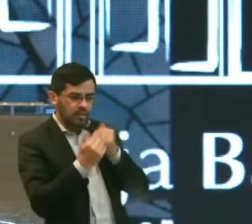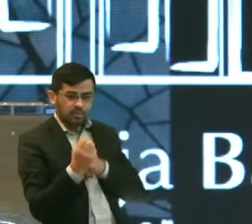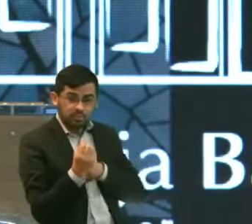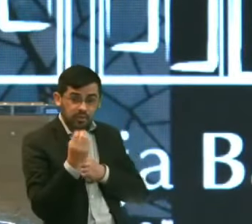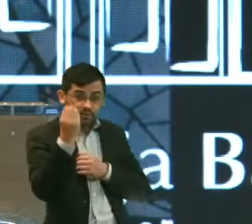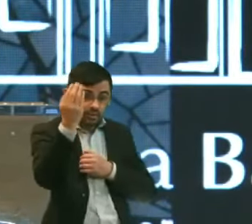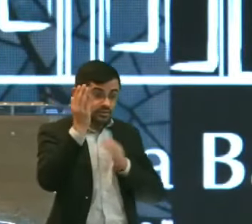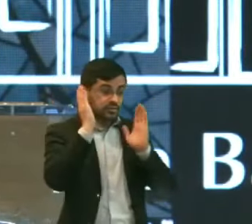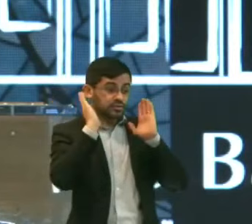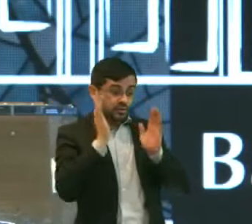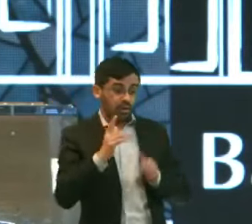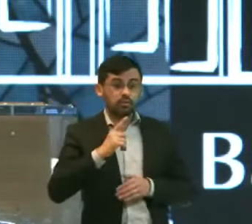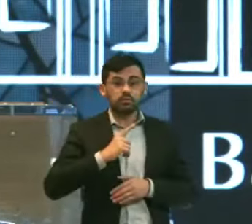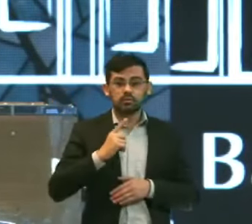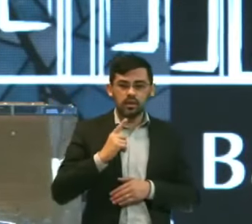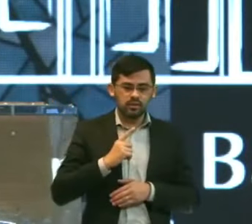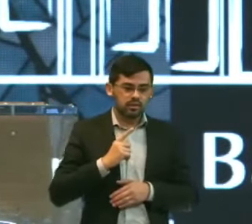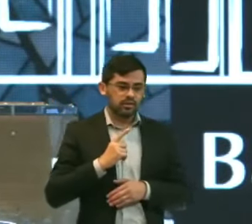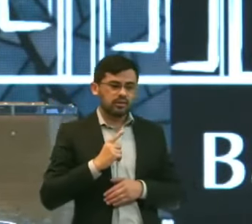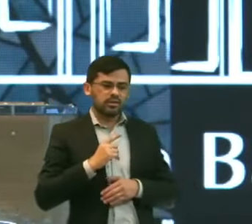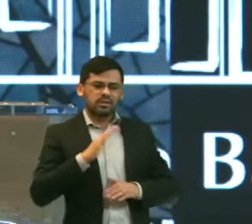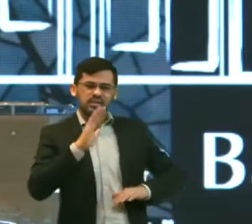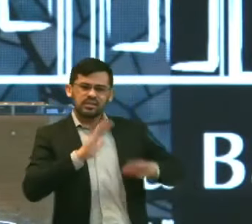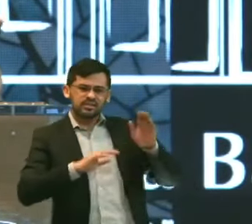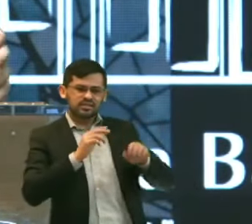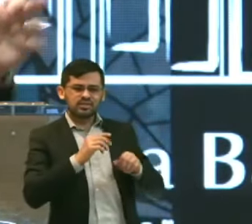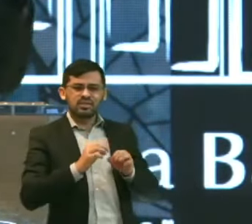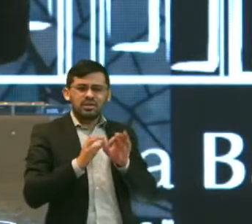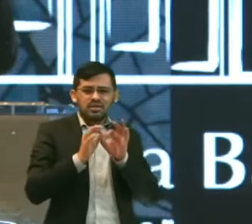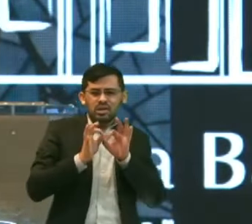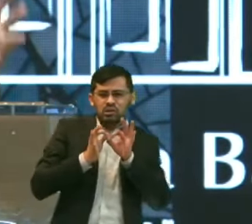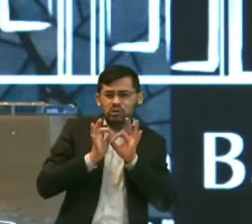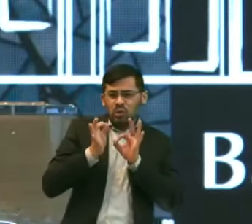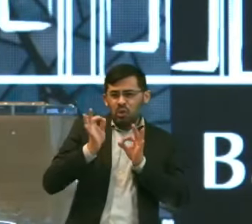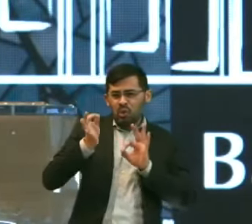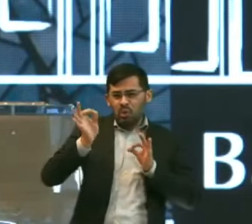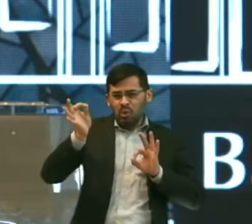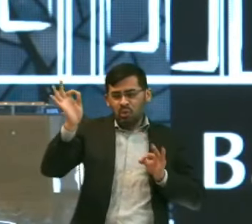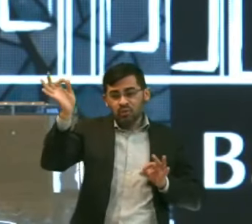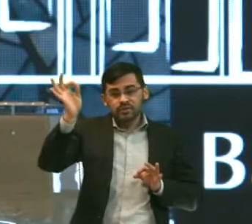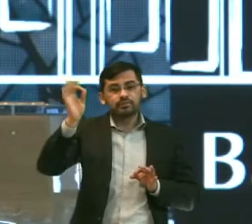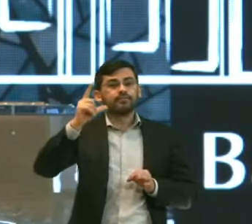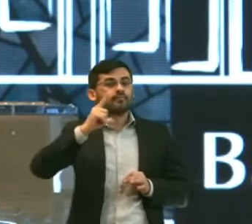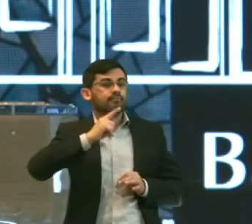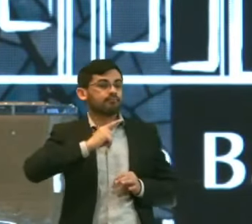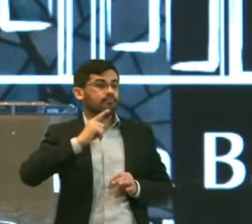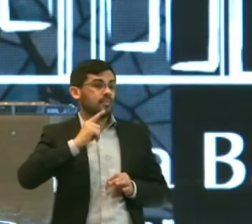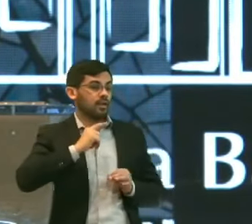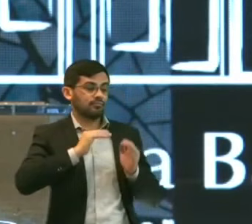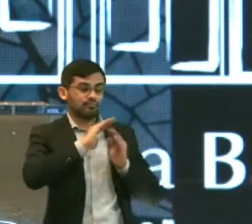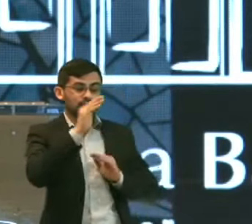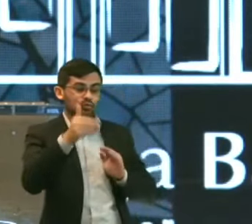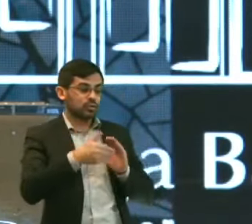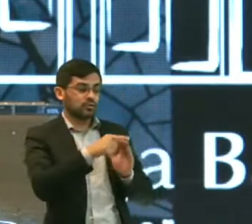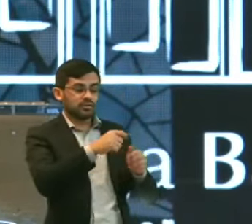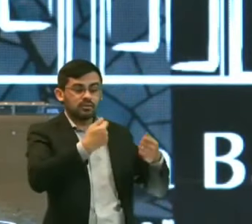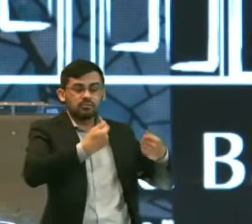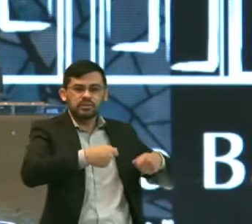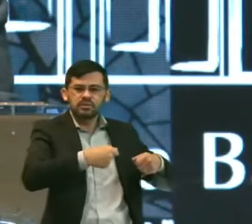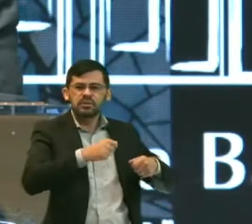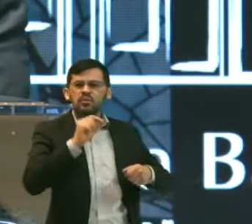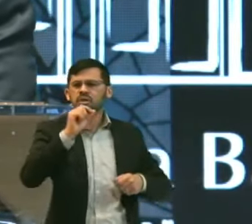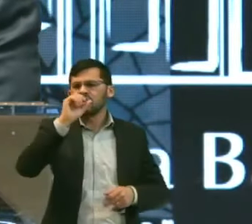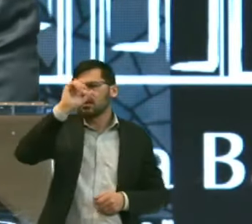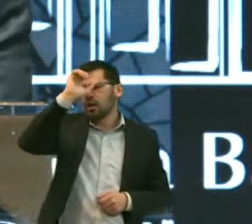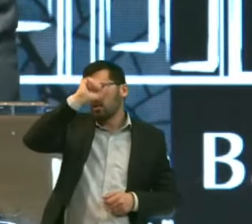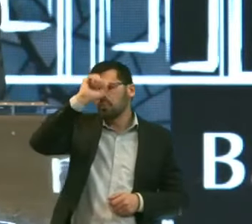Já está aqui E ainda que O seu caminho Ainda seja Longo Está aqui O suprimento E o que a gente Aprende com